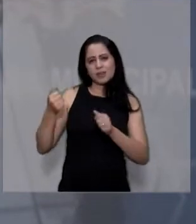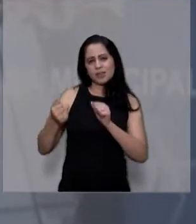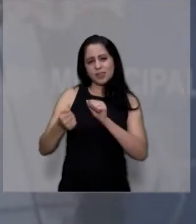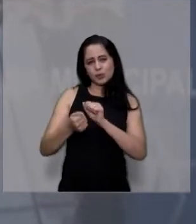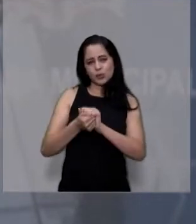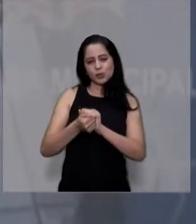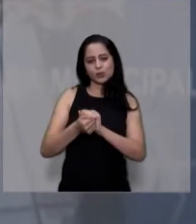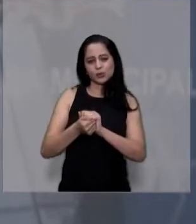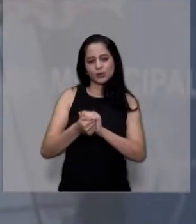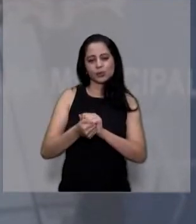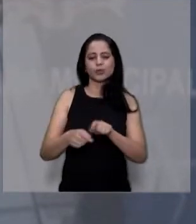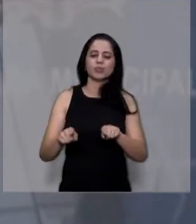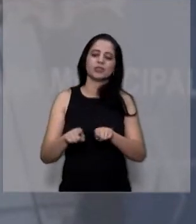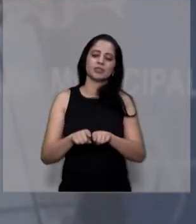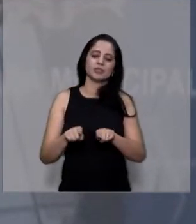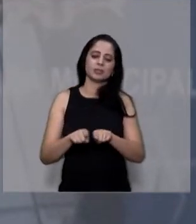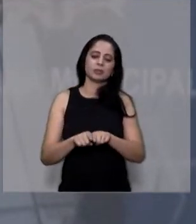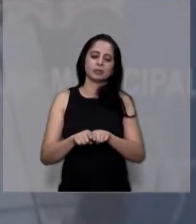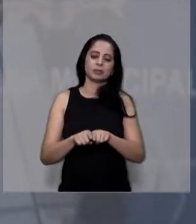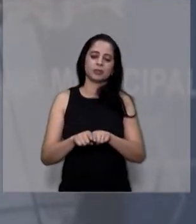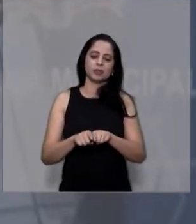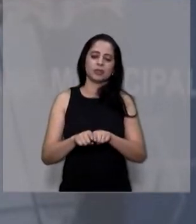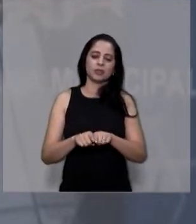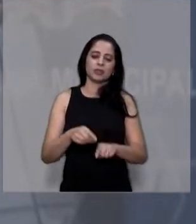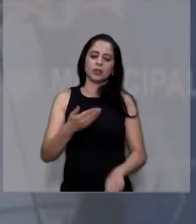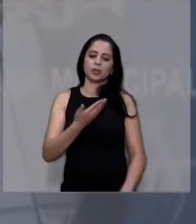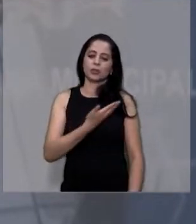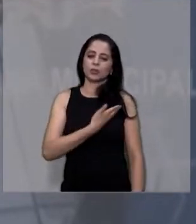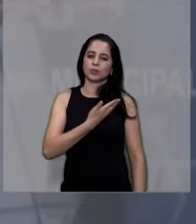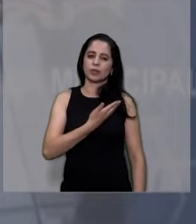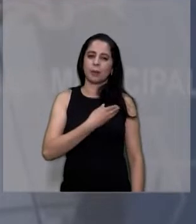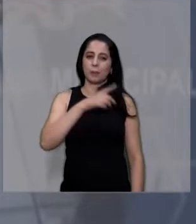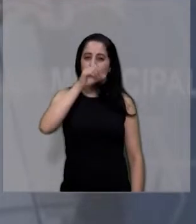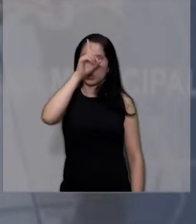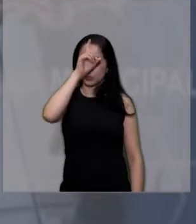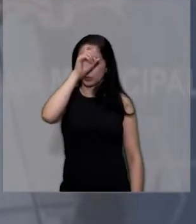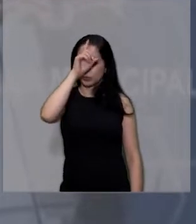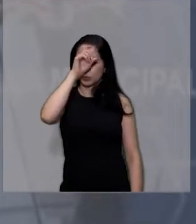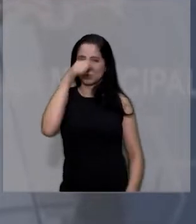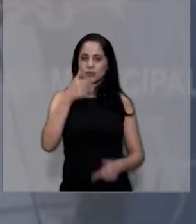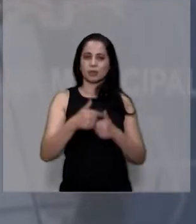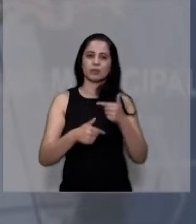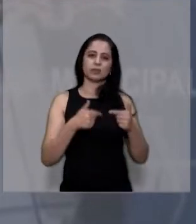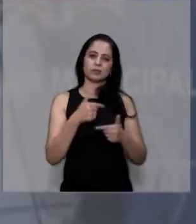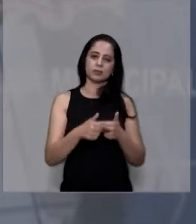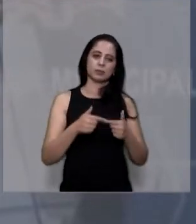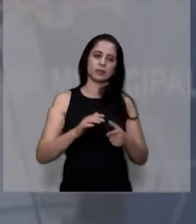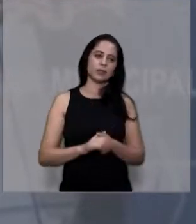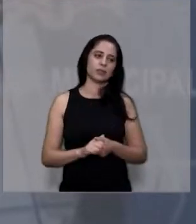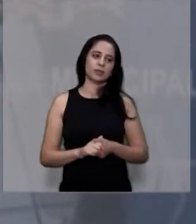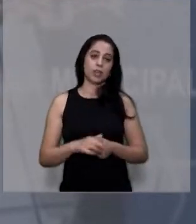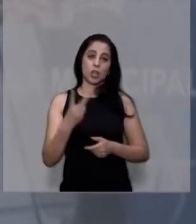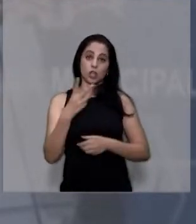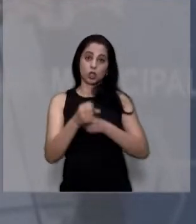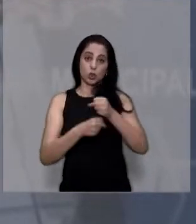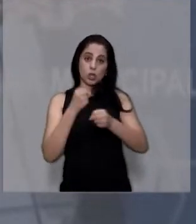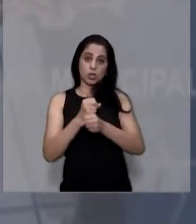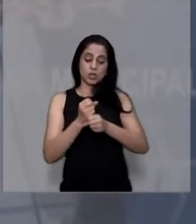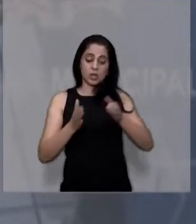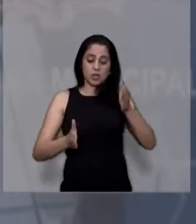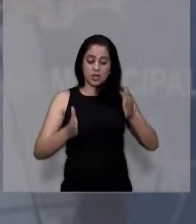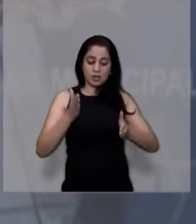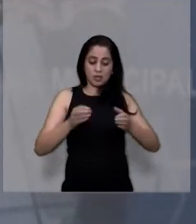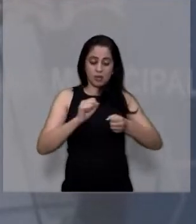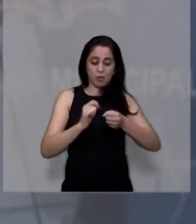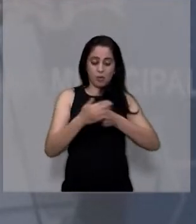e dos queridos guerreiros do hospital nesses dois anos de pandemia, porque encontrei pessoas